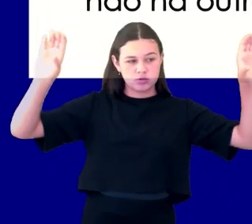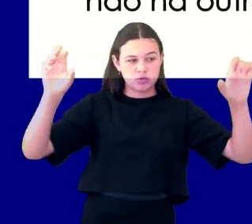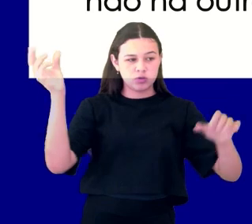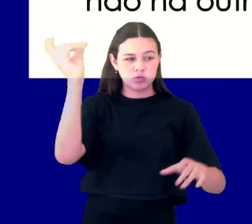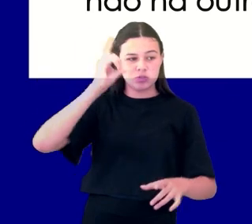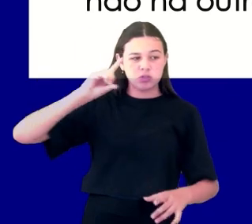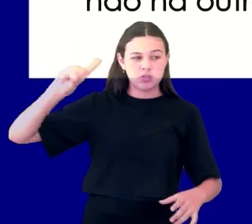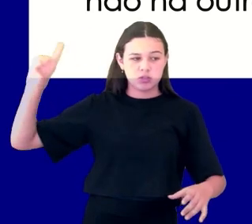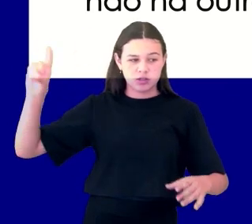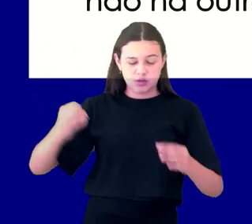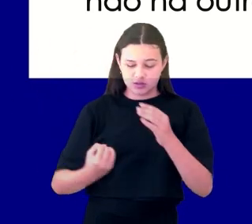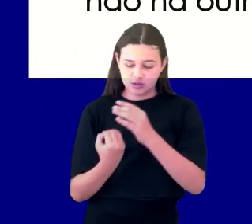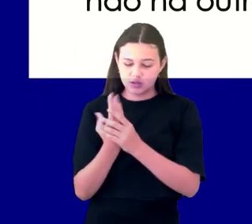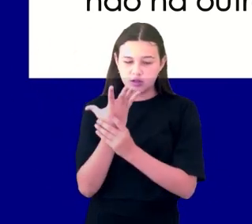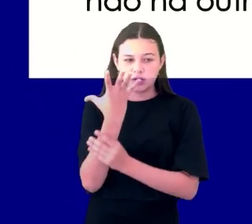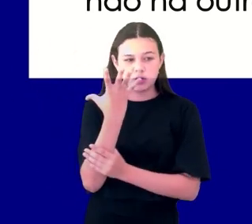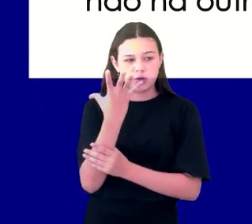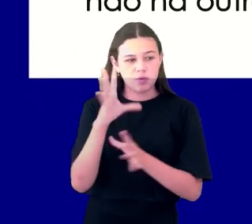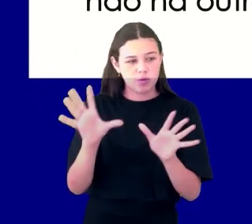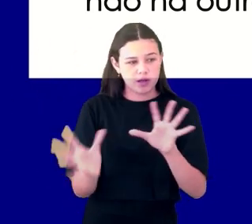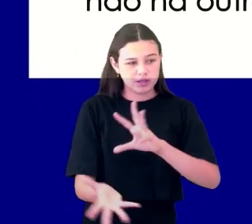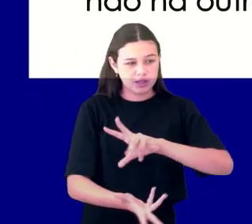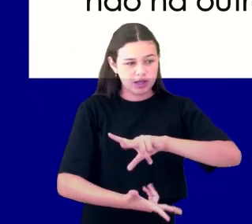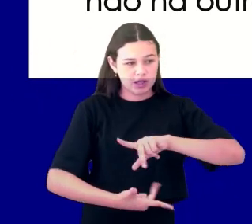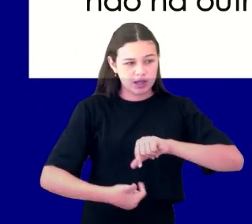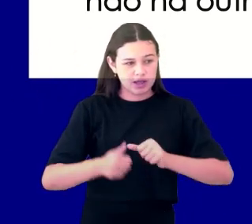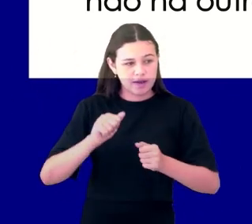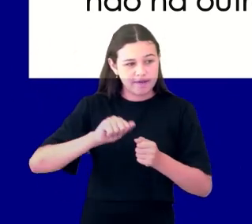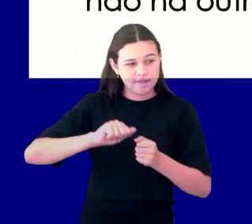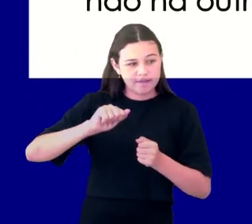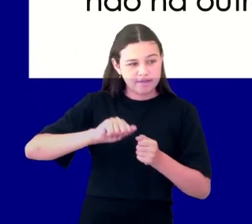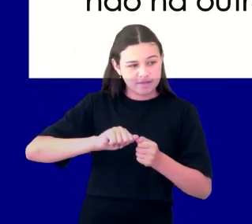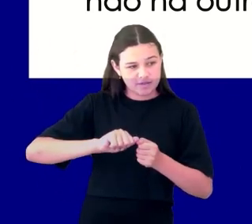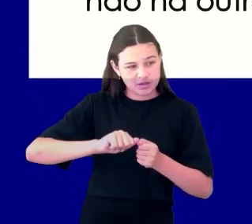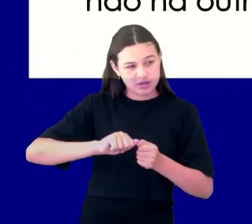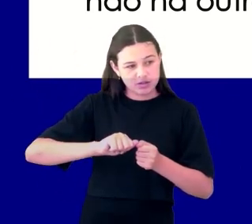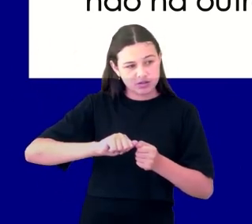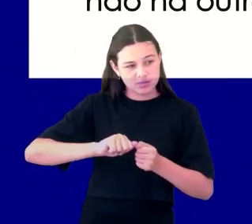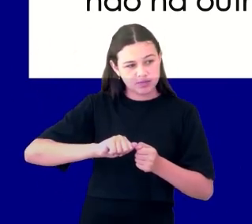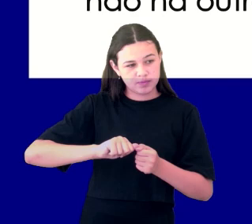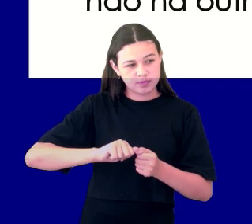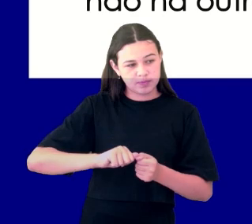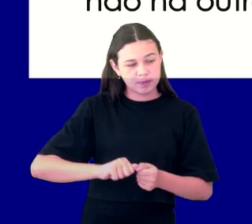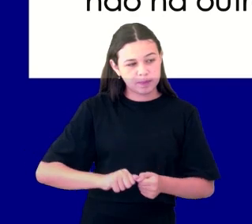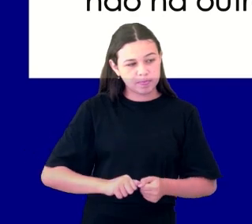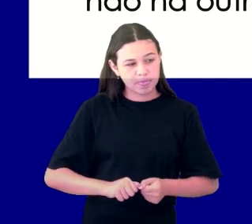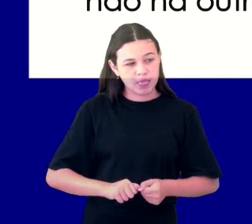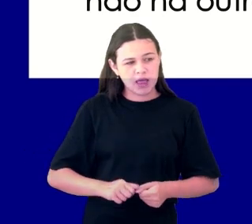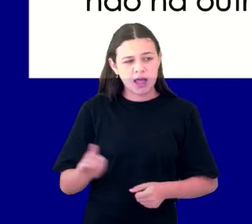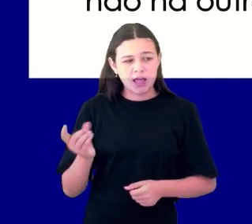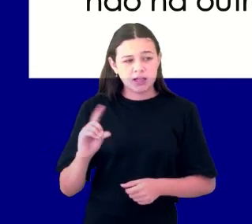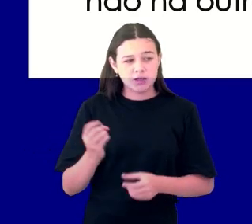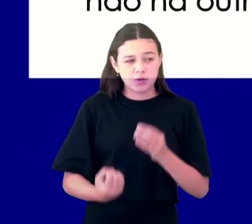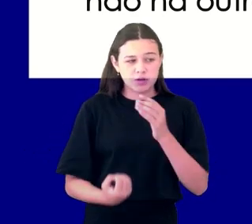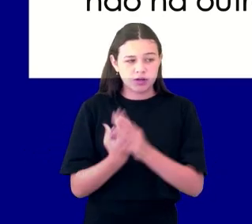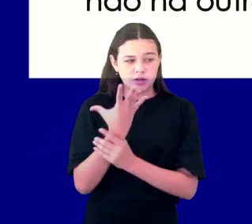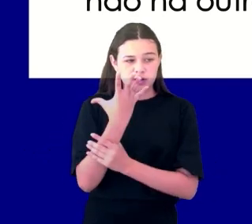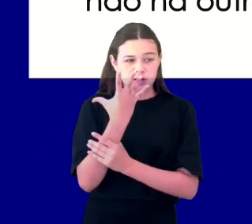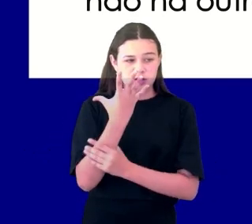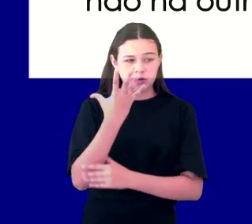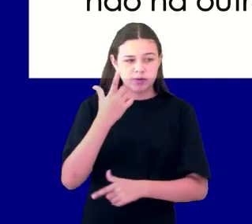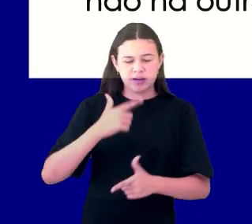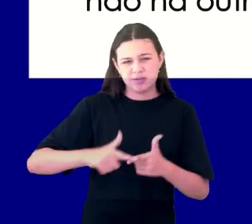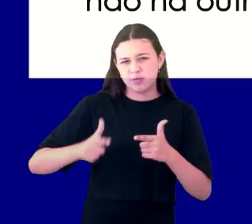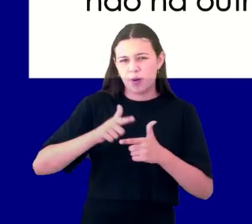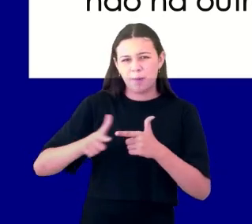e estabeleceu, não a criando para ser um caos, mas para ser habitada, eu sou o Senhor e